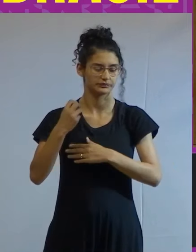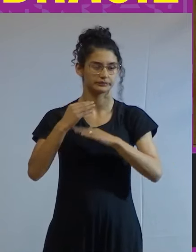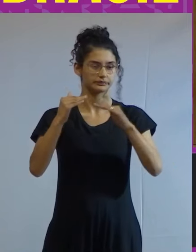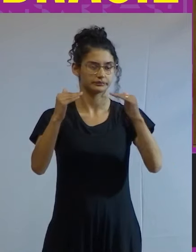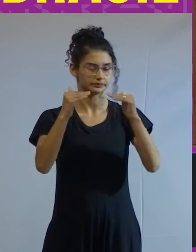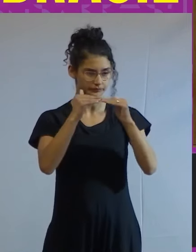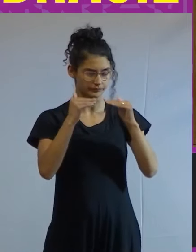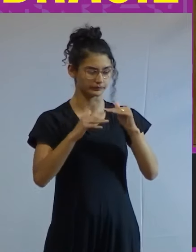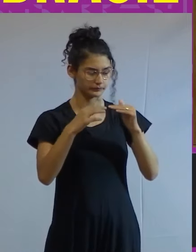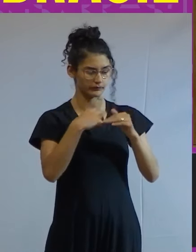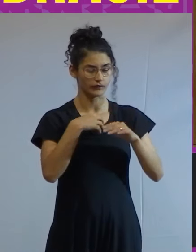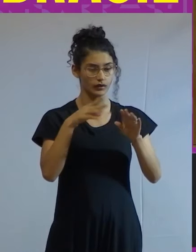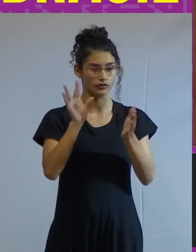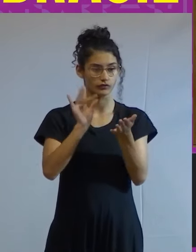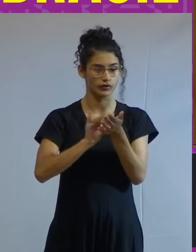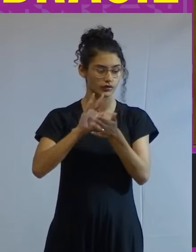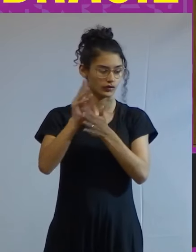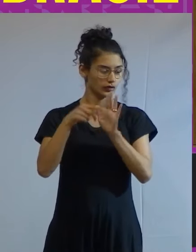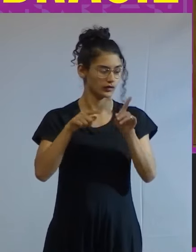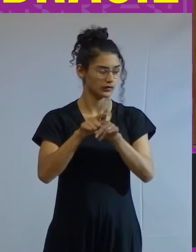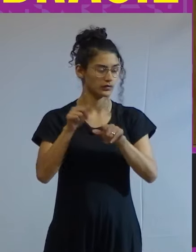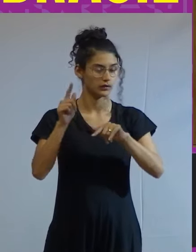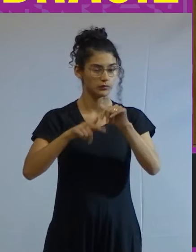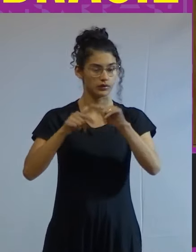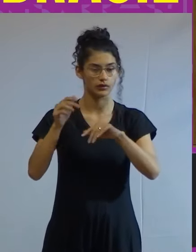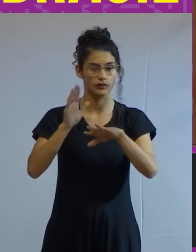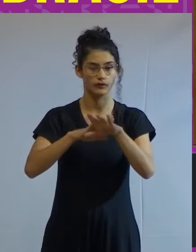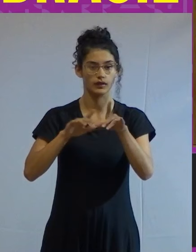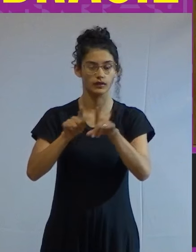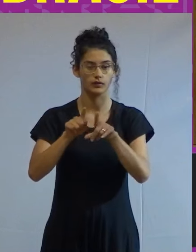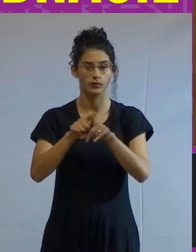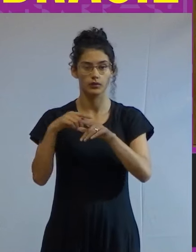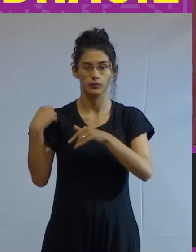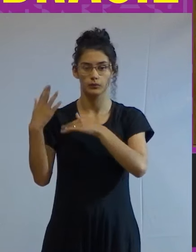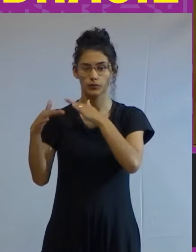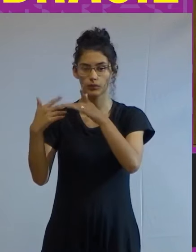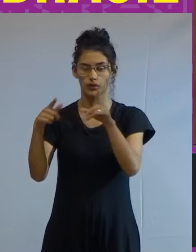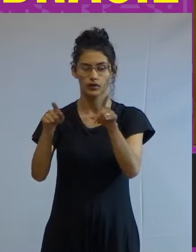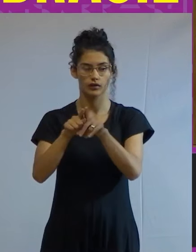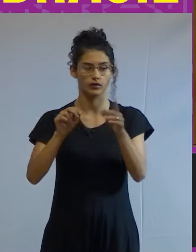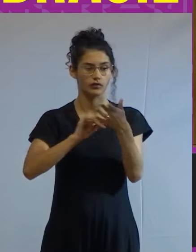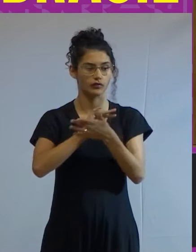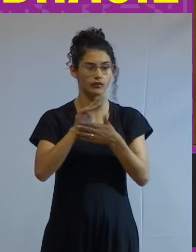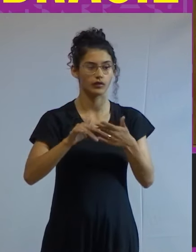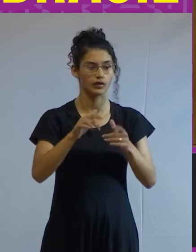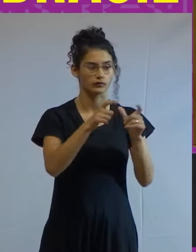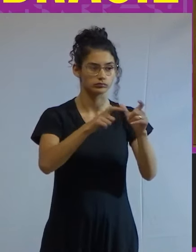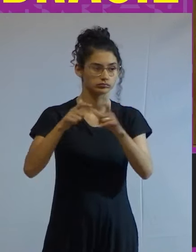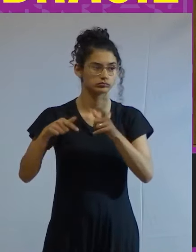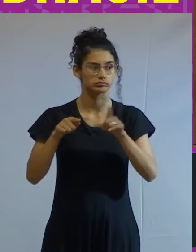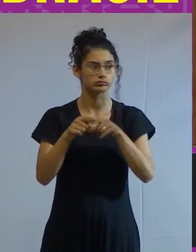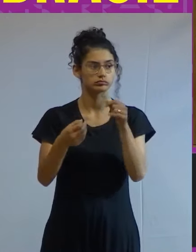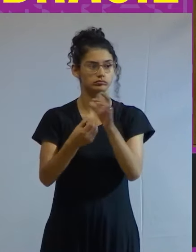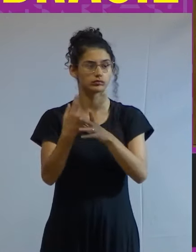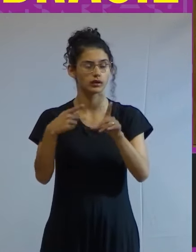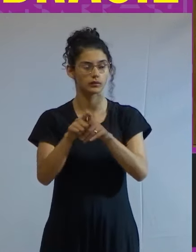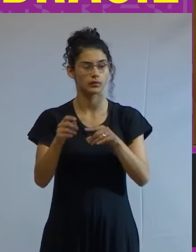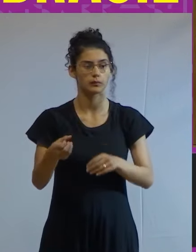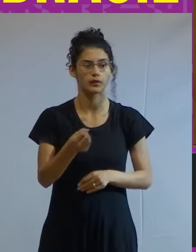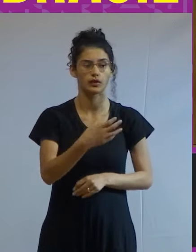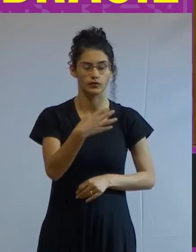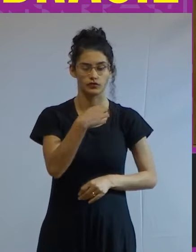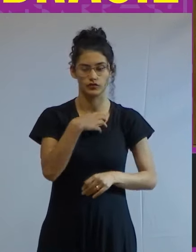Balibar e de fato a introdução da maquinaria produz tais consequências de amplo escopo surge então uma nova